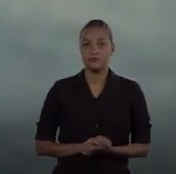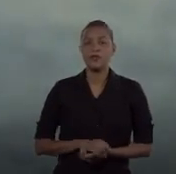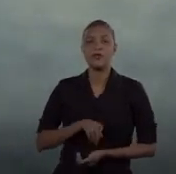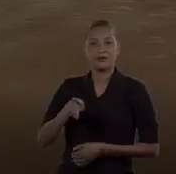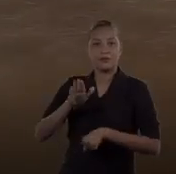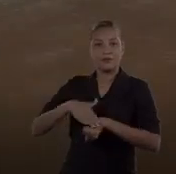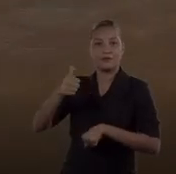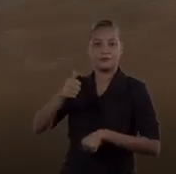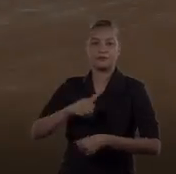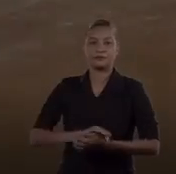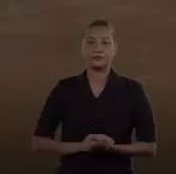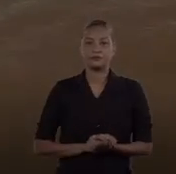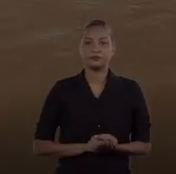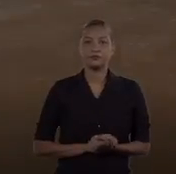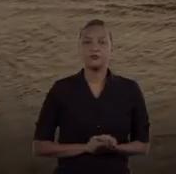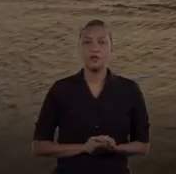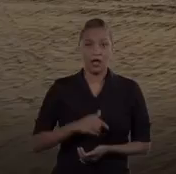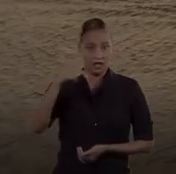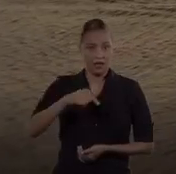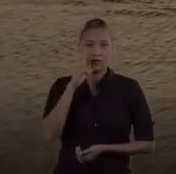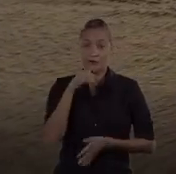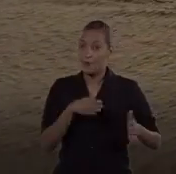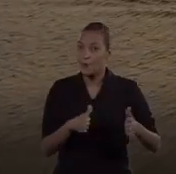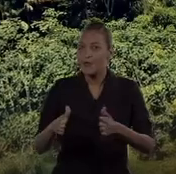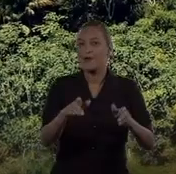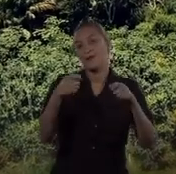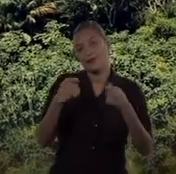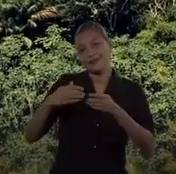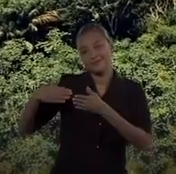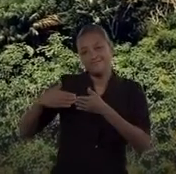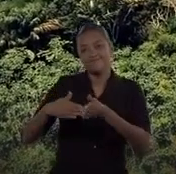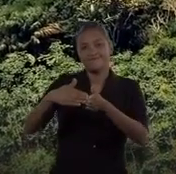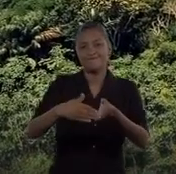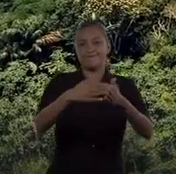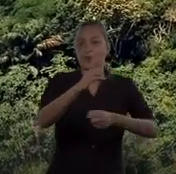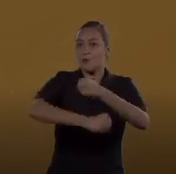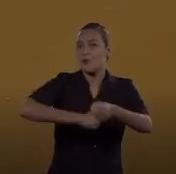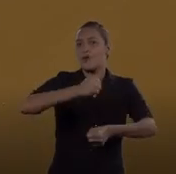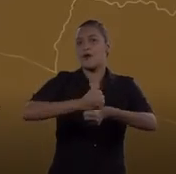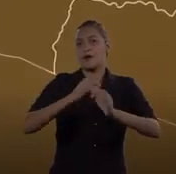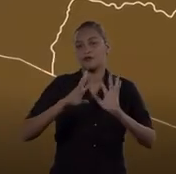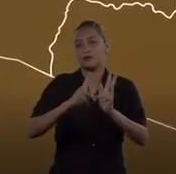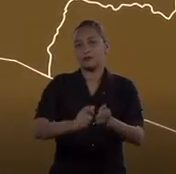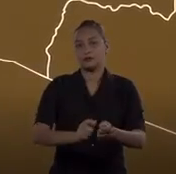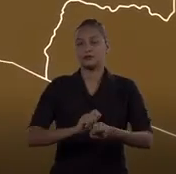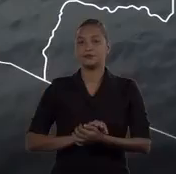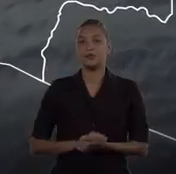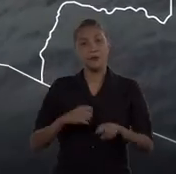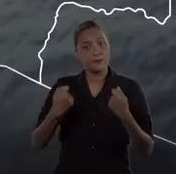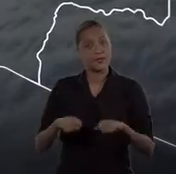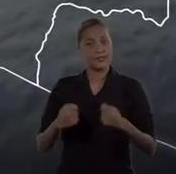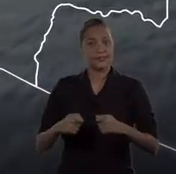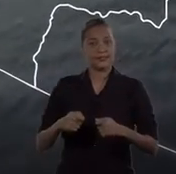vocação sustentavelmente. A maior estrada que temos são os nossos rios, mas ela precisa ser navegável o ano todo.